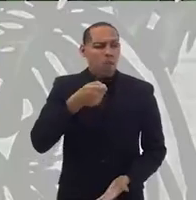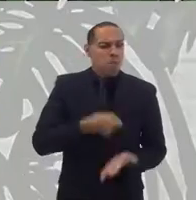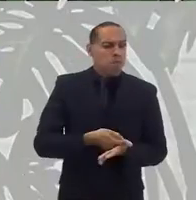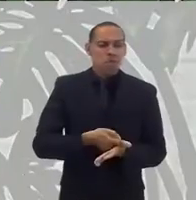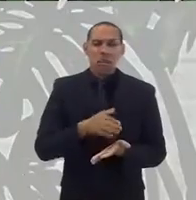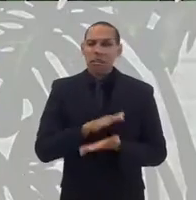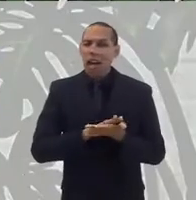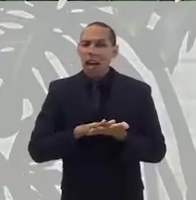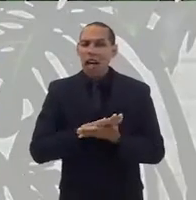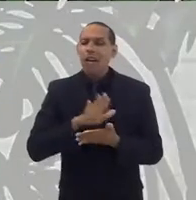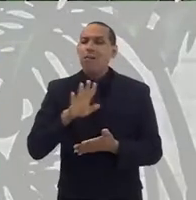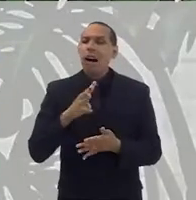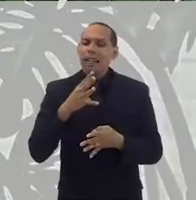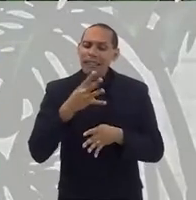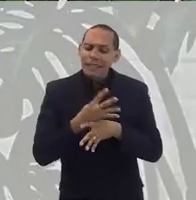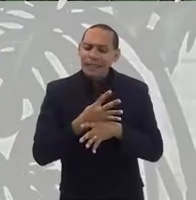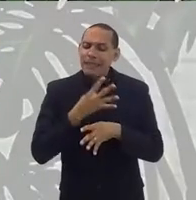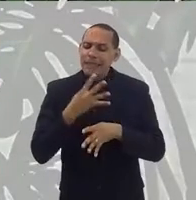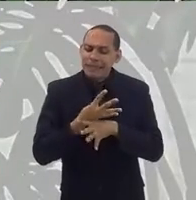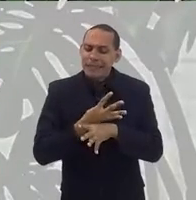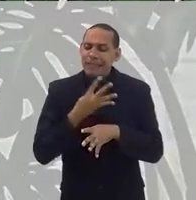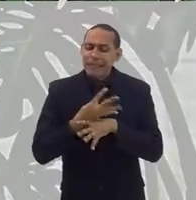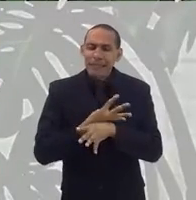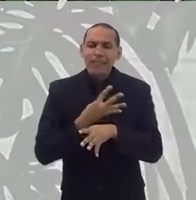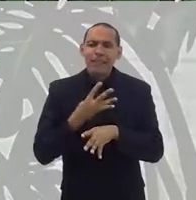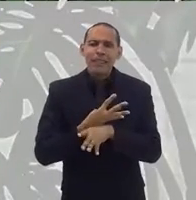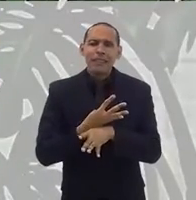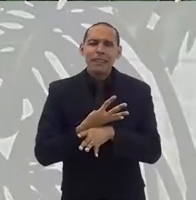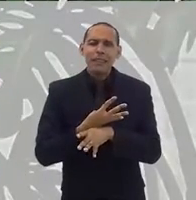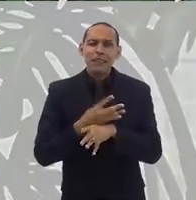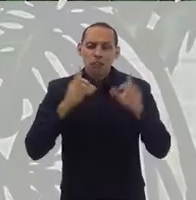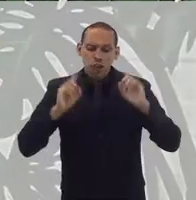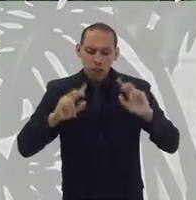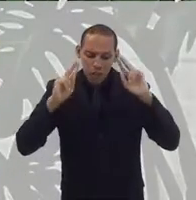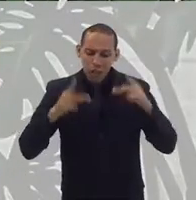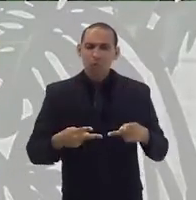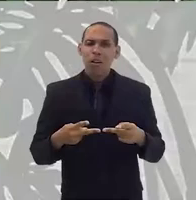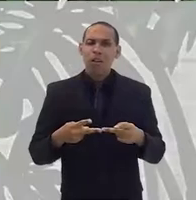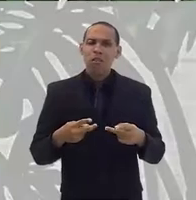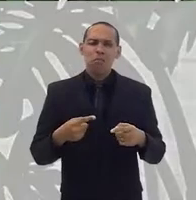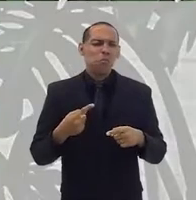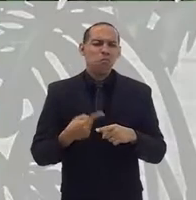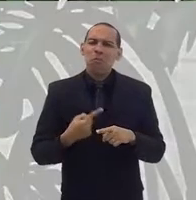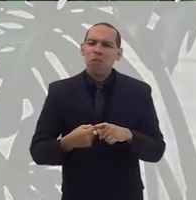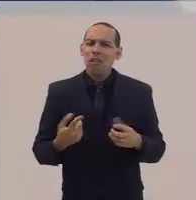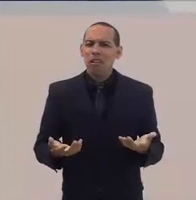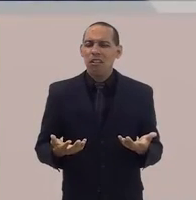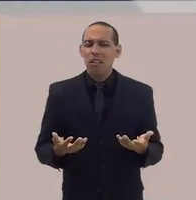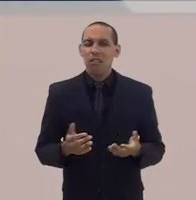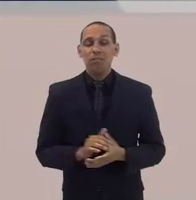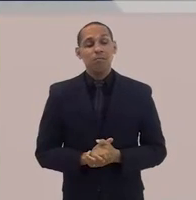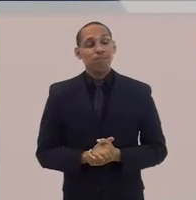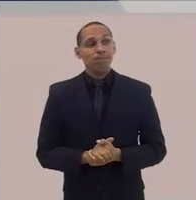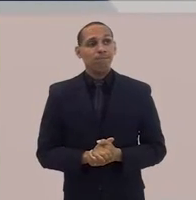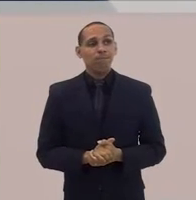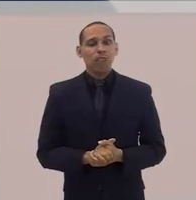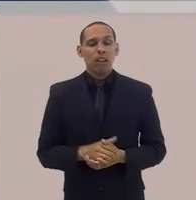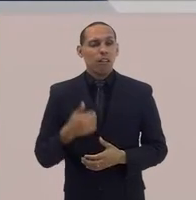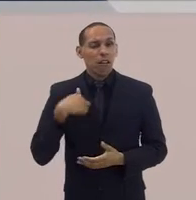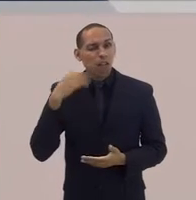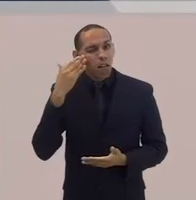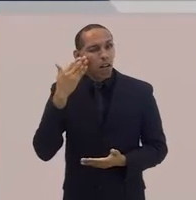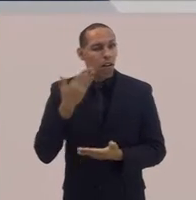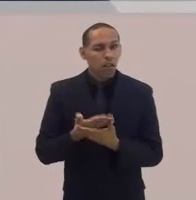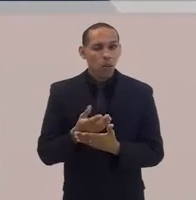assim, por que tanta resistência com o tema direitos humanos? Olha, Natália, eu acredito